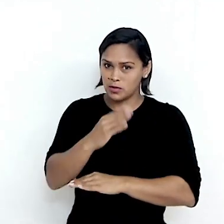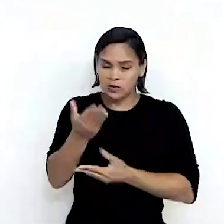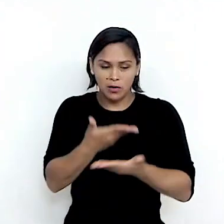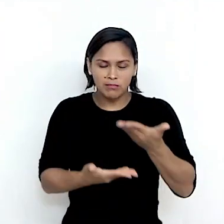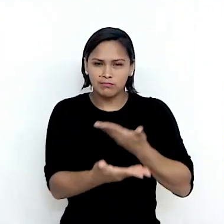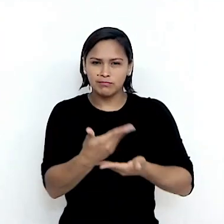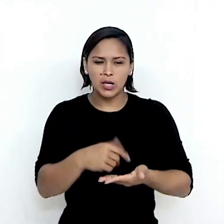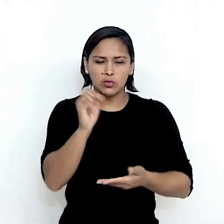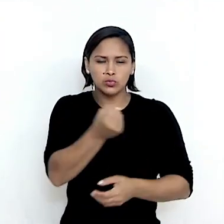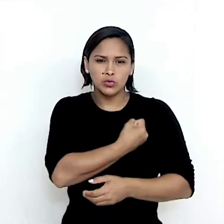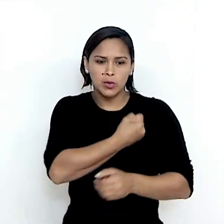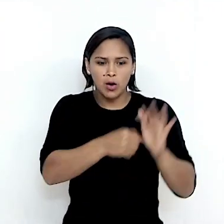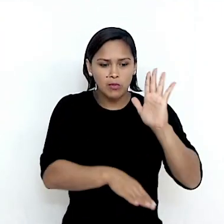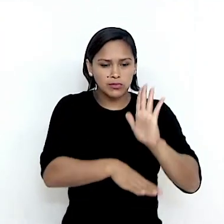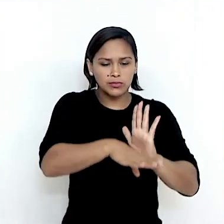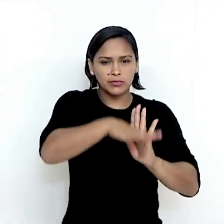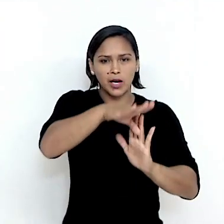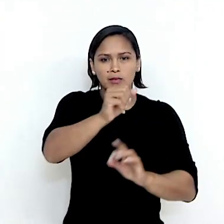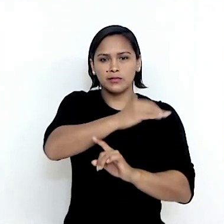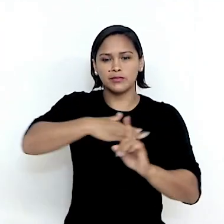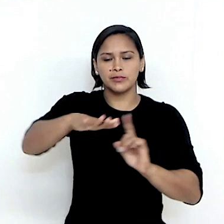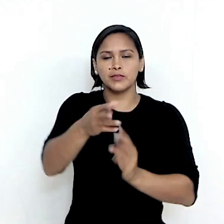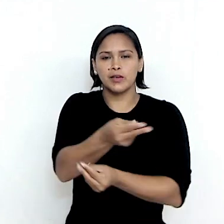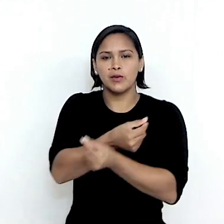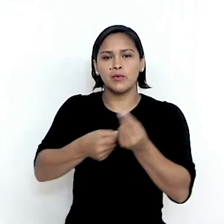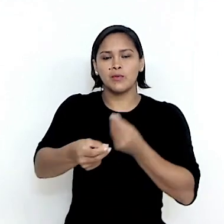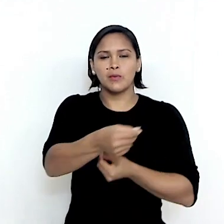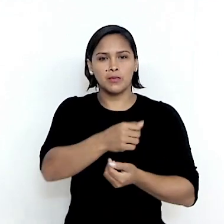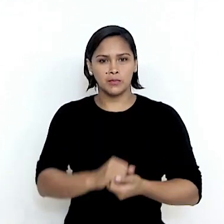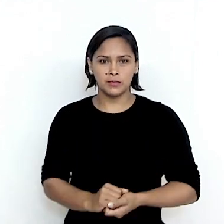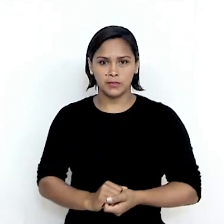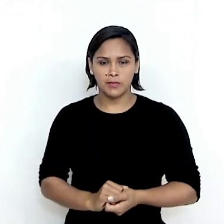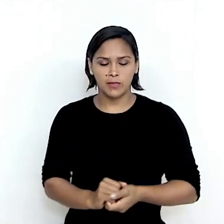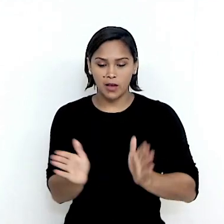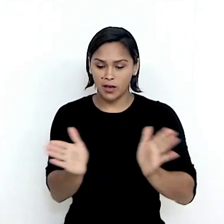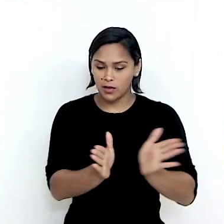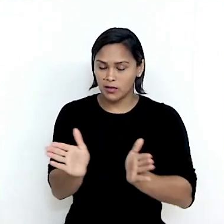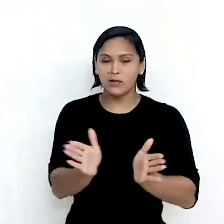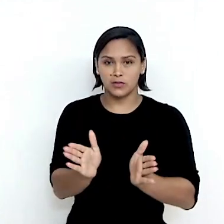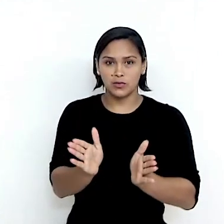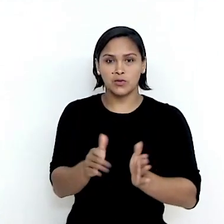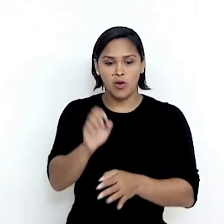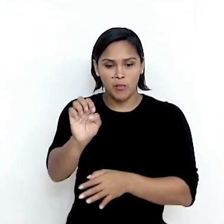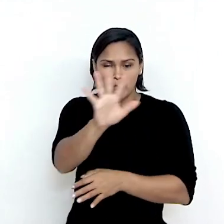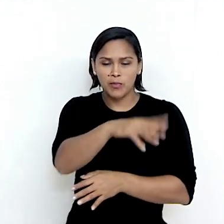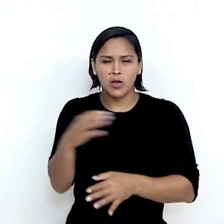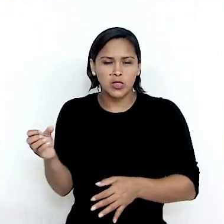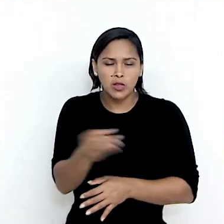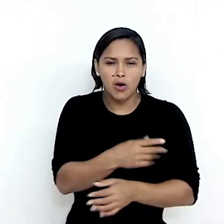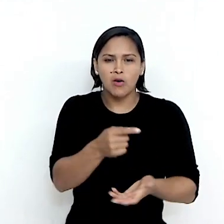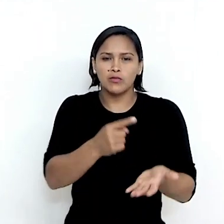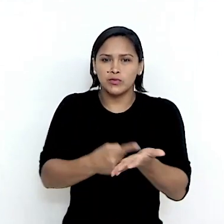por meio de um número maior de transações sociais e econômicas entre as nossas regiões, surgirão novos